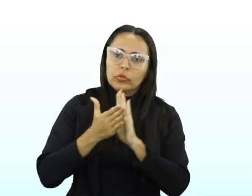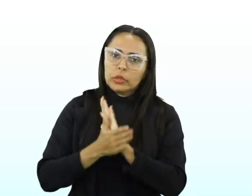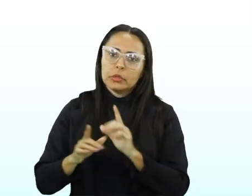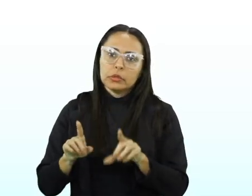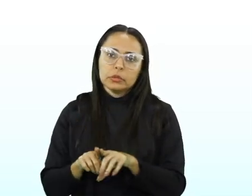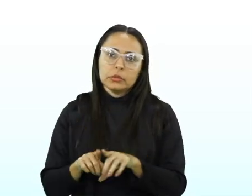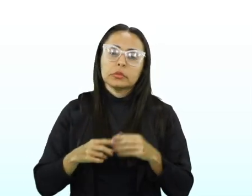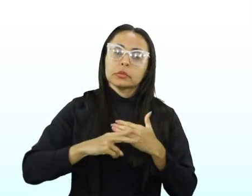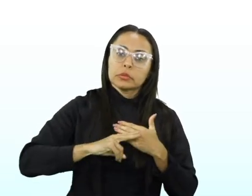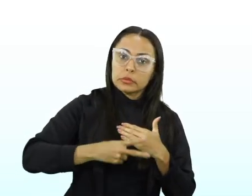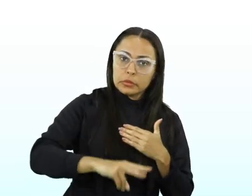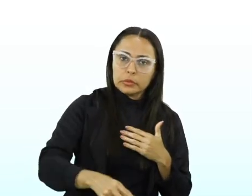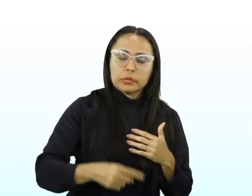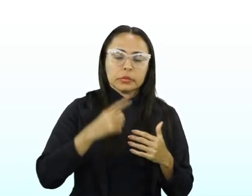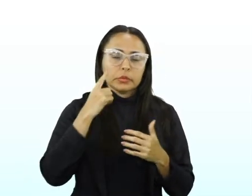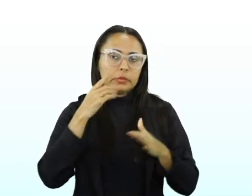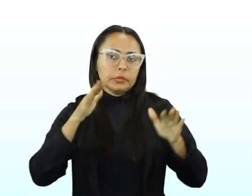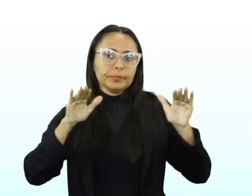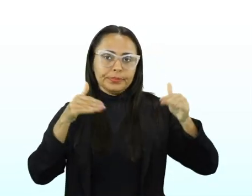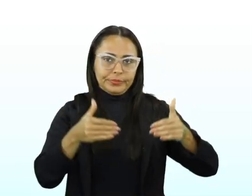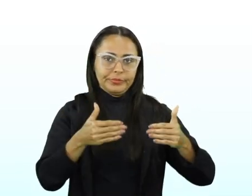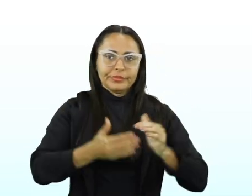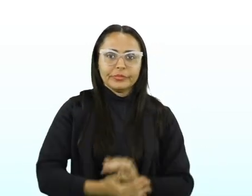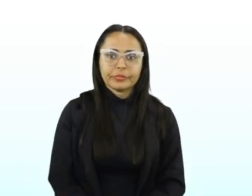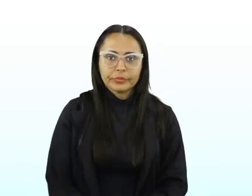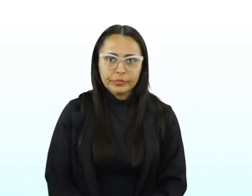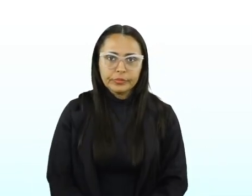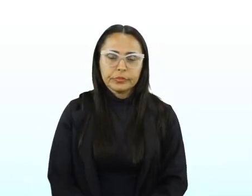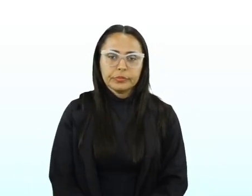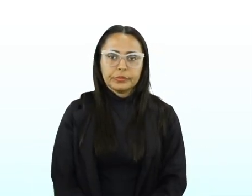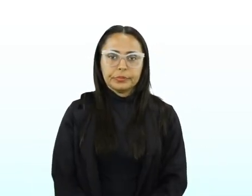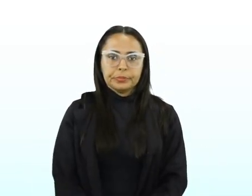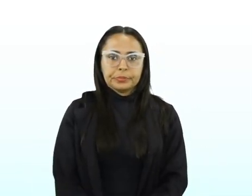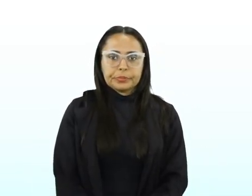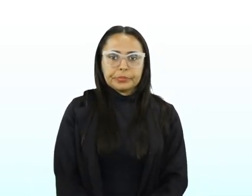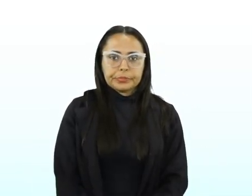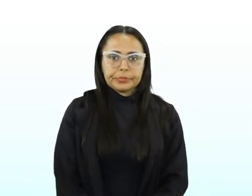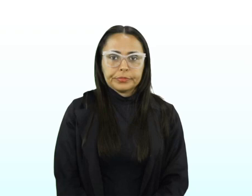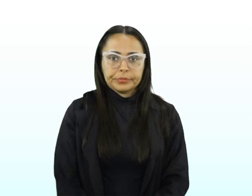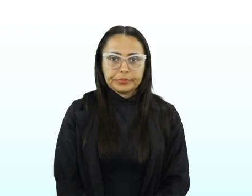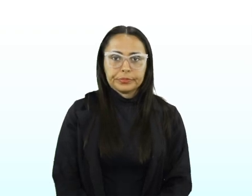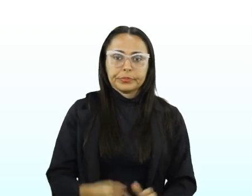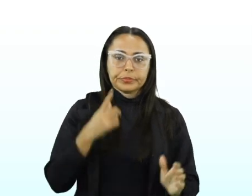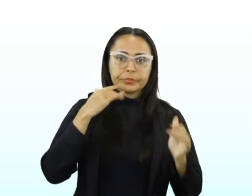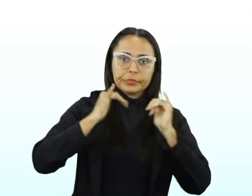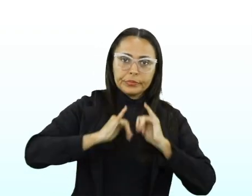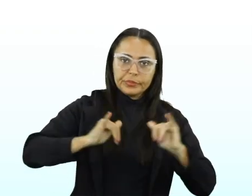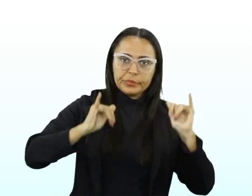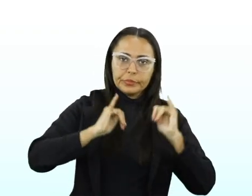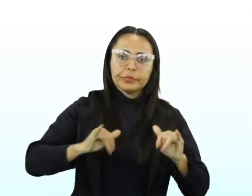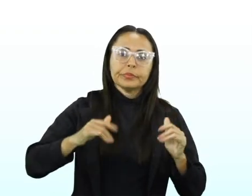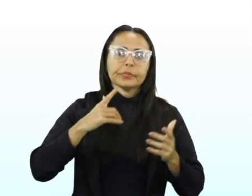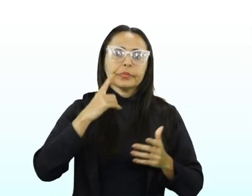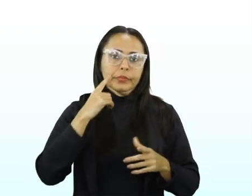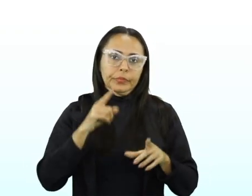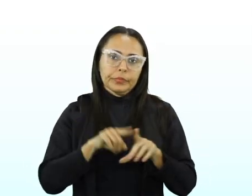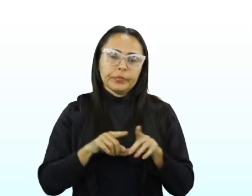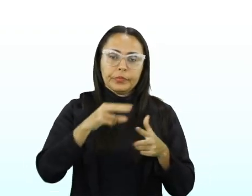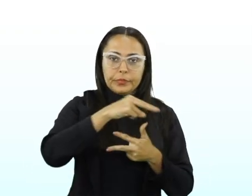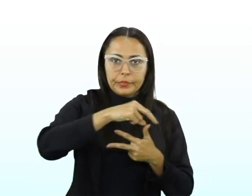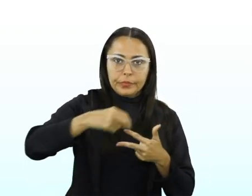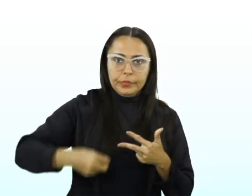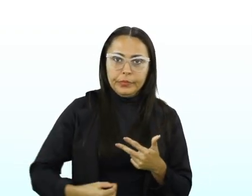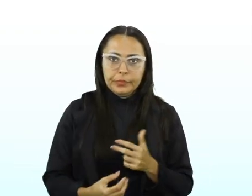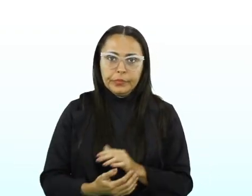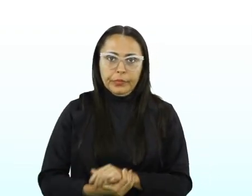tipificação e, consequentemente, da intencionalidade do autor. Então, veja. Notícia aparece bastante no Enem.